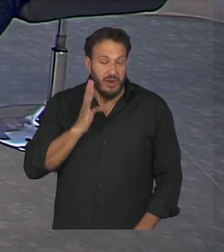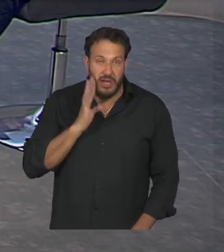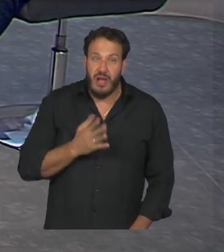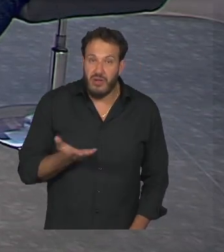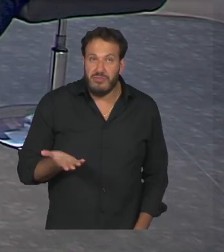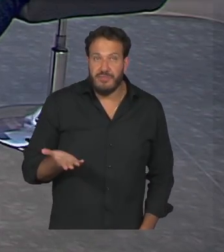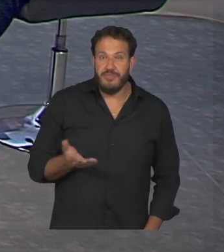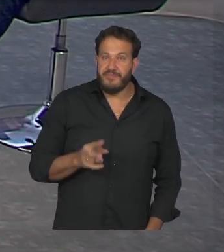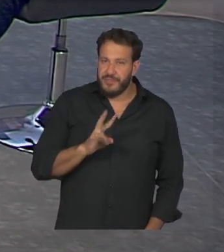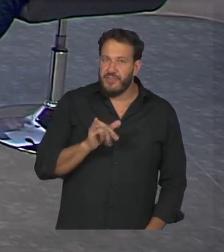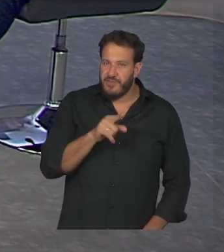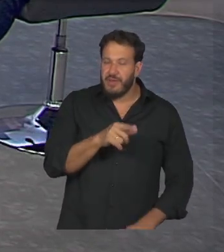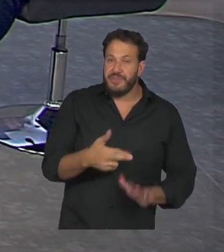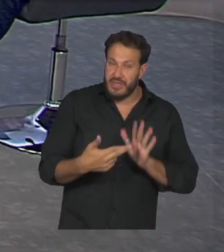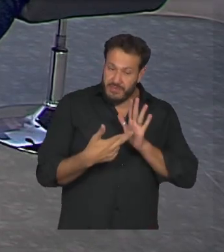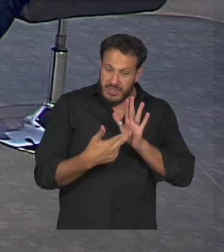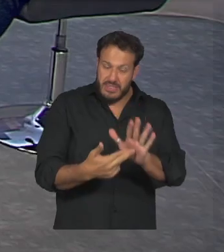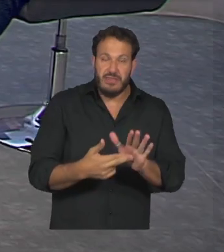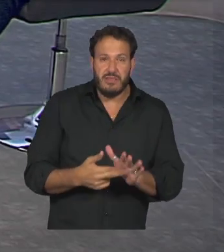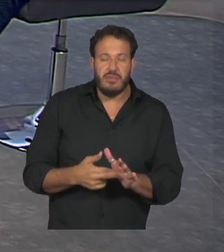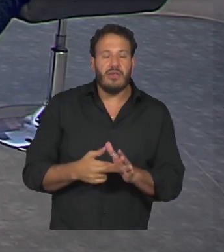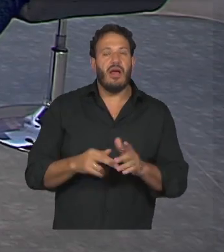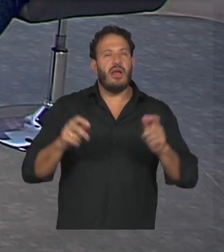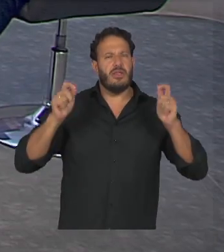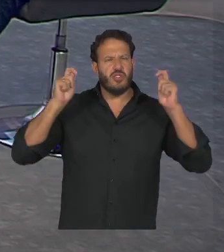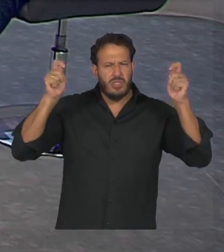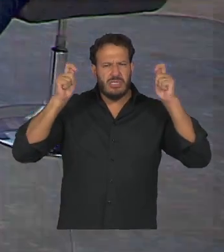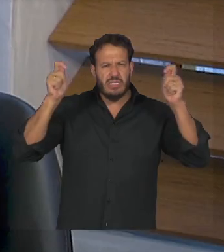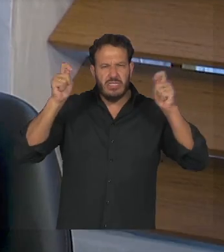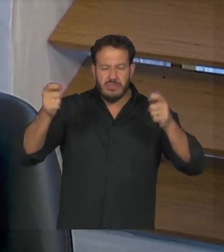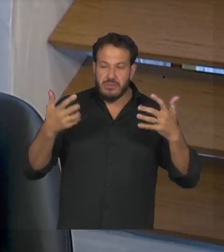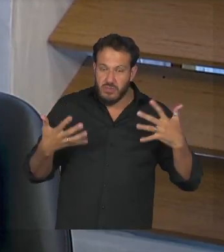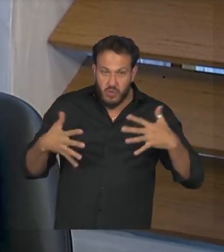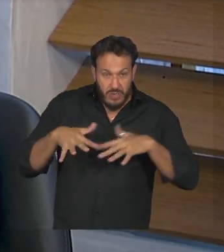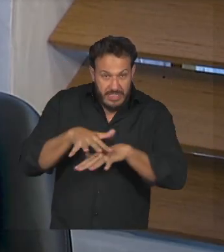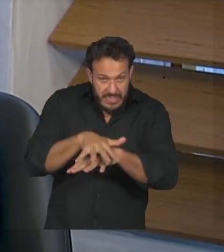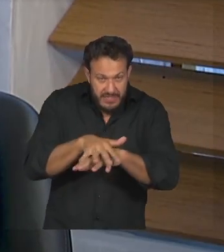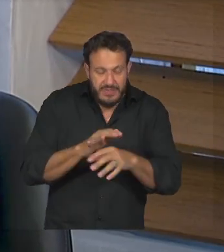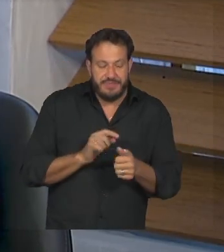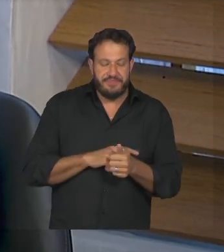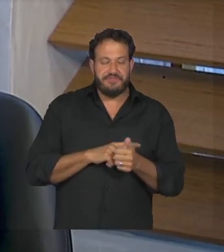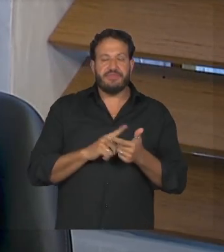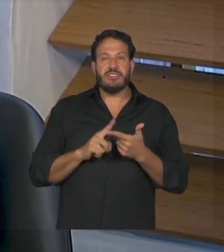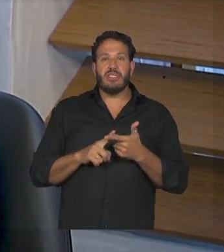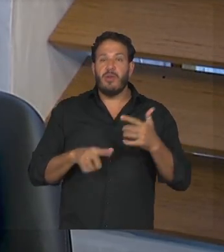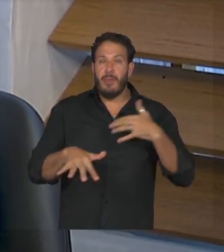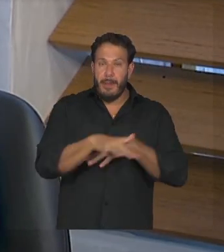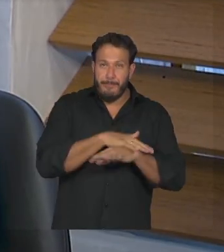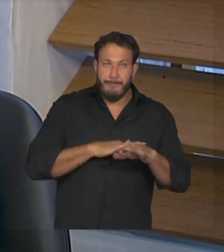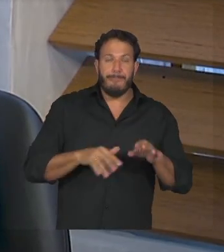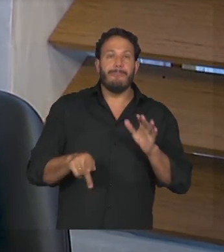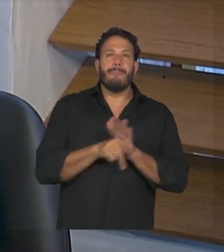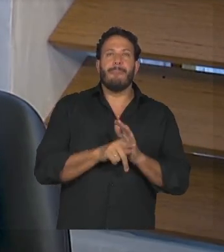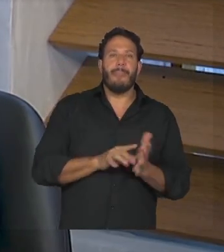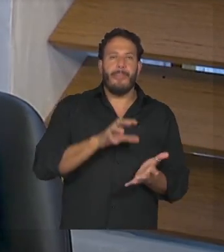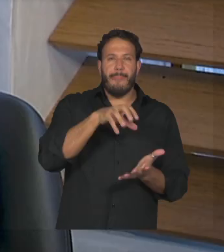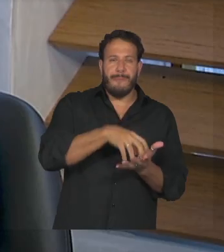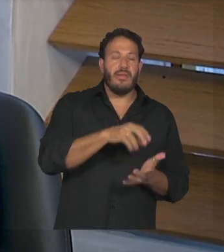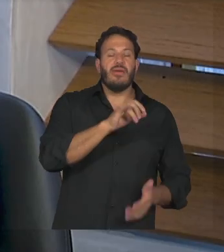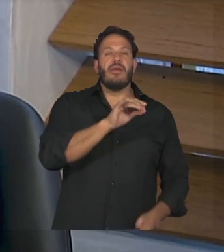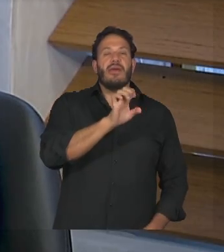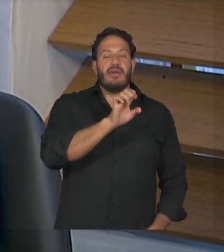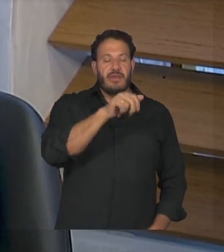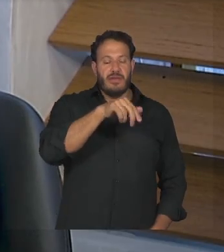representa as torcidas inclusivas uma parte também do Instituto do Henrique Borel